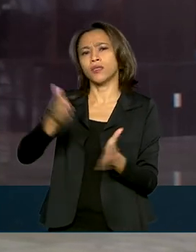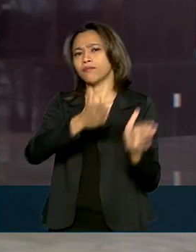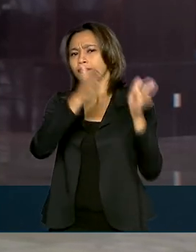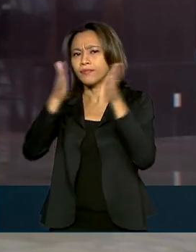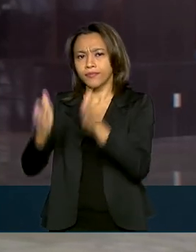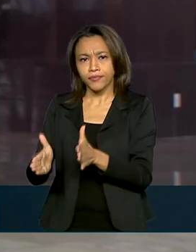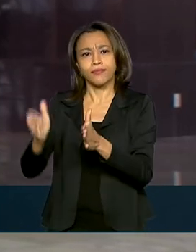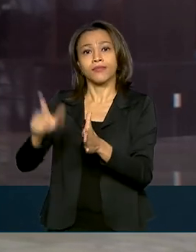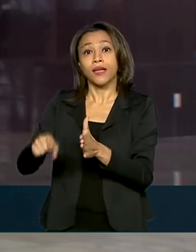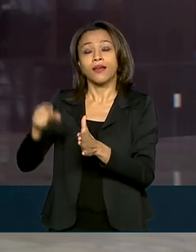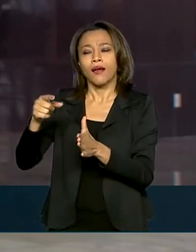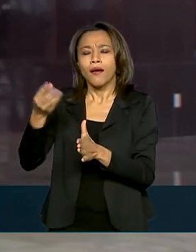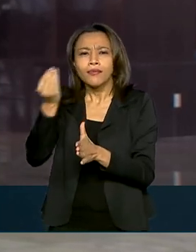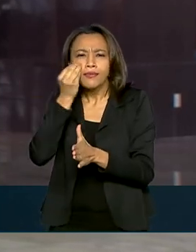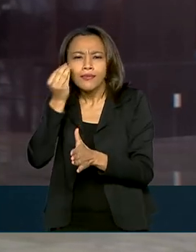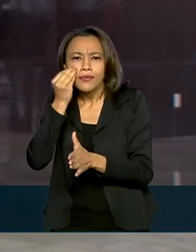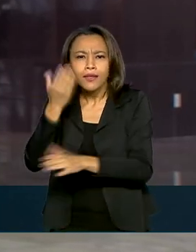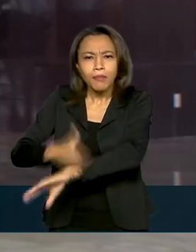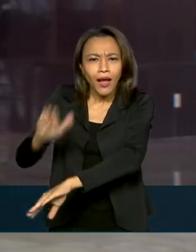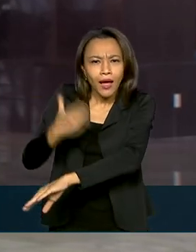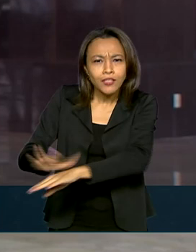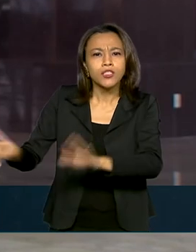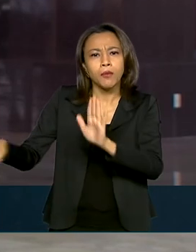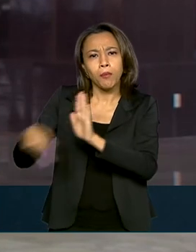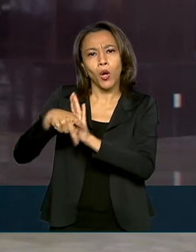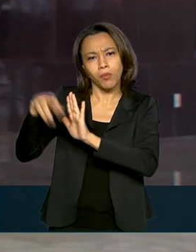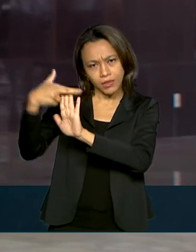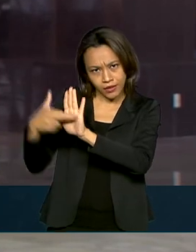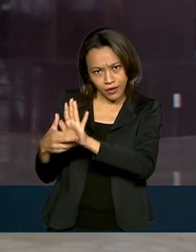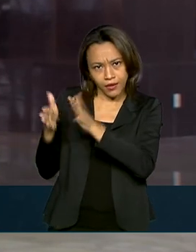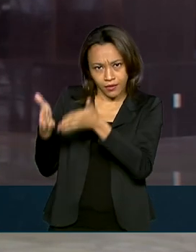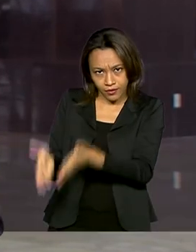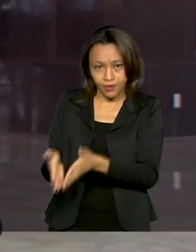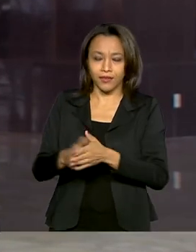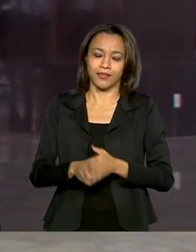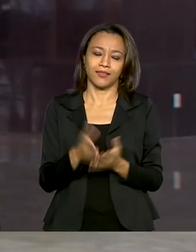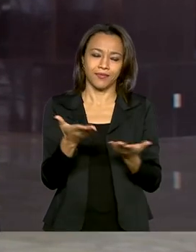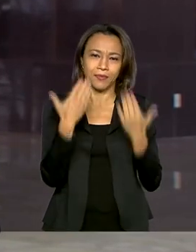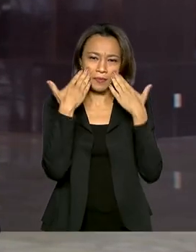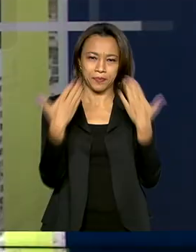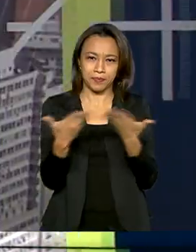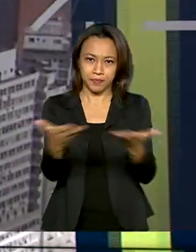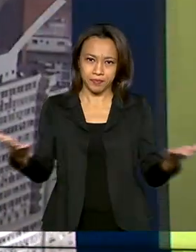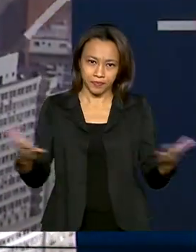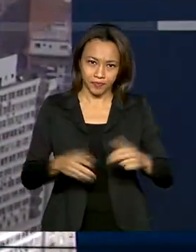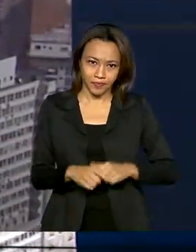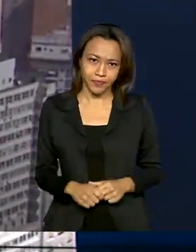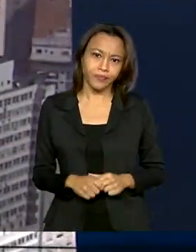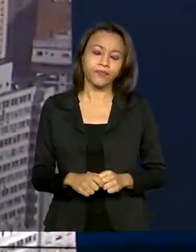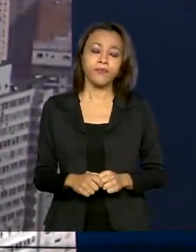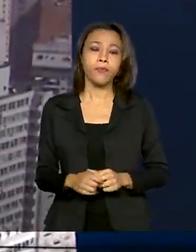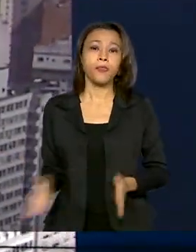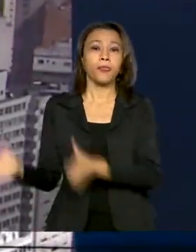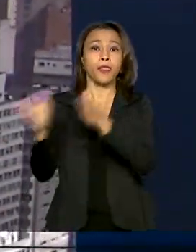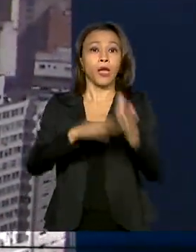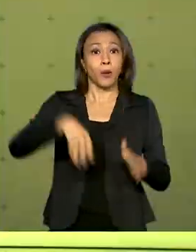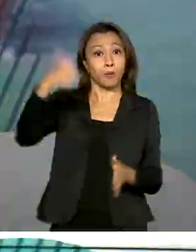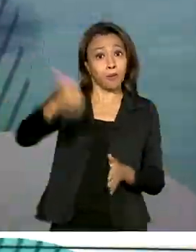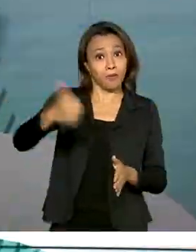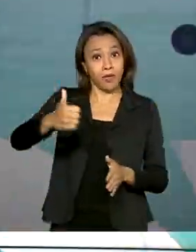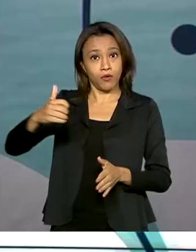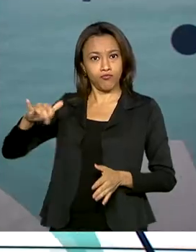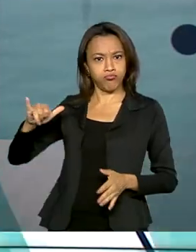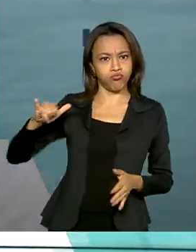de caráter prático que terá edital próprio. Glauco de Queiroz para o governo agora. A primeira unidade do